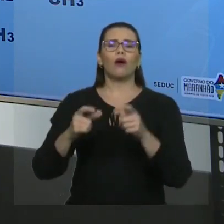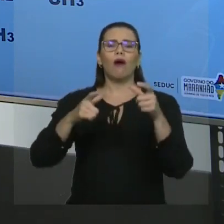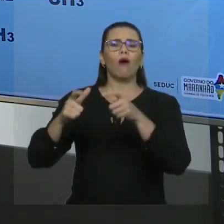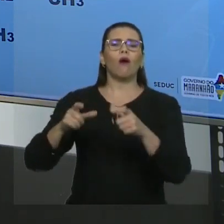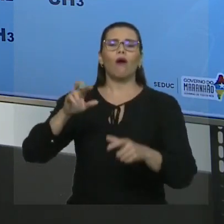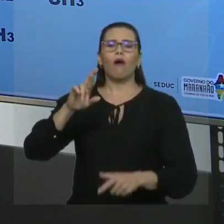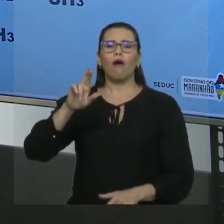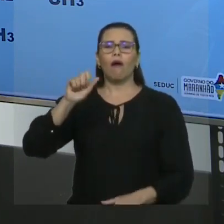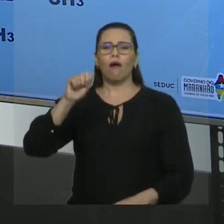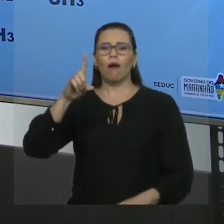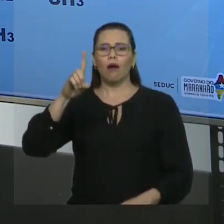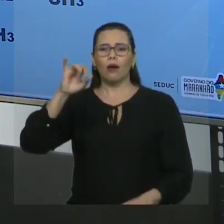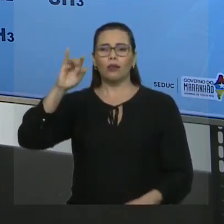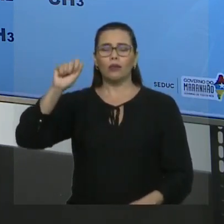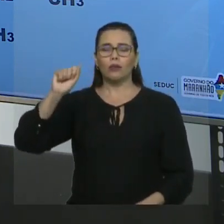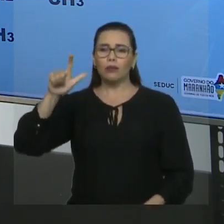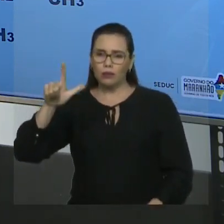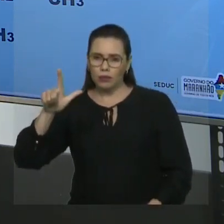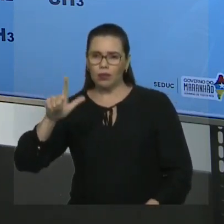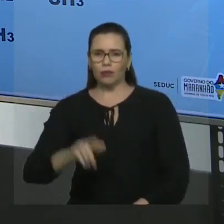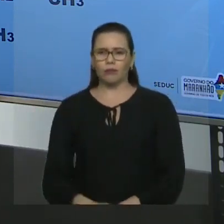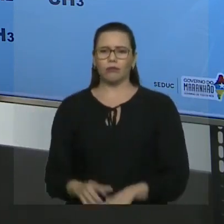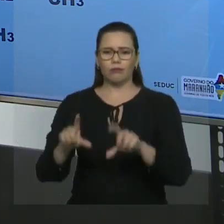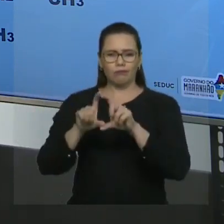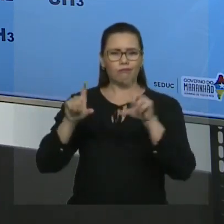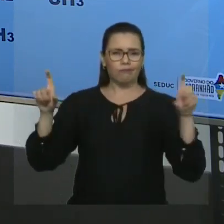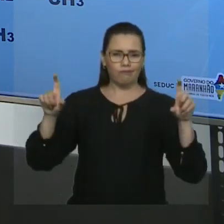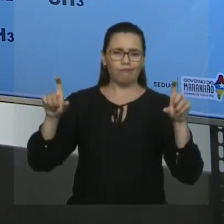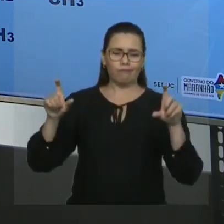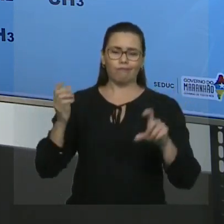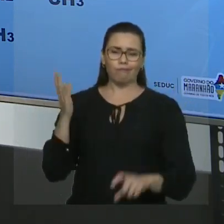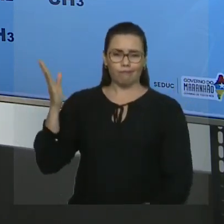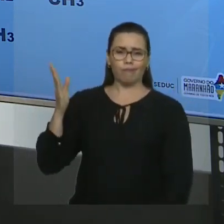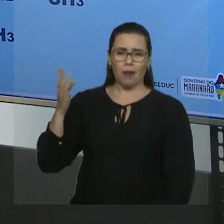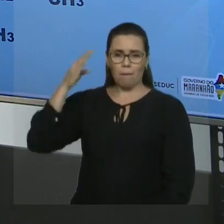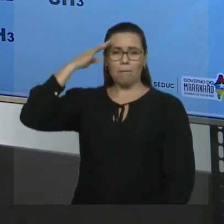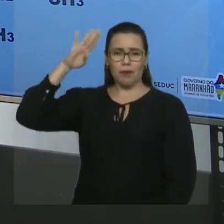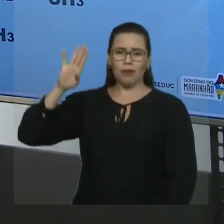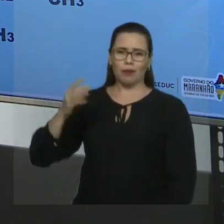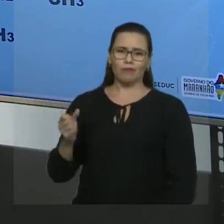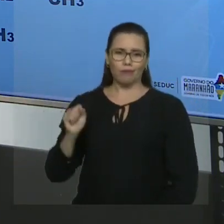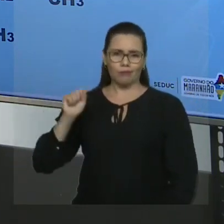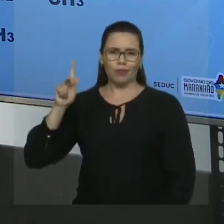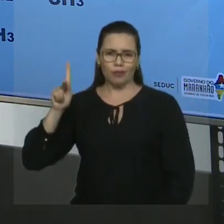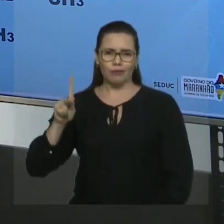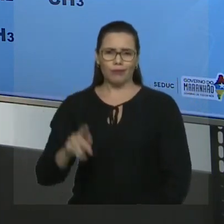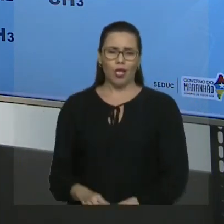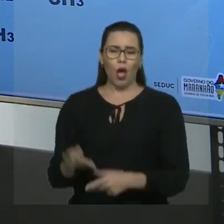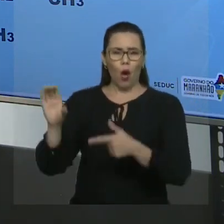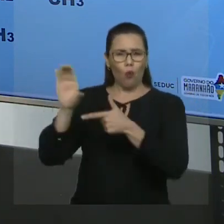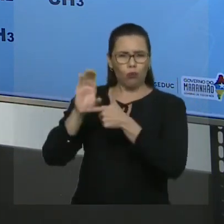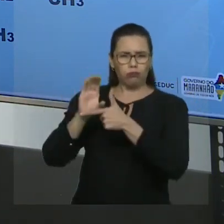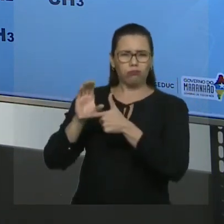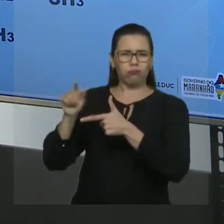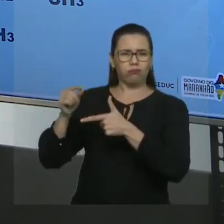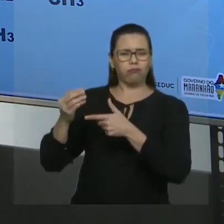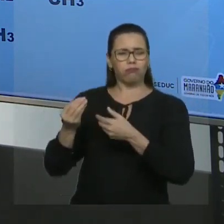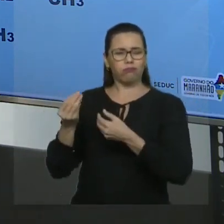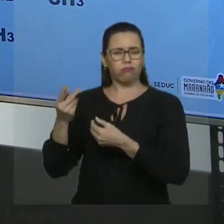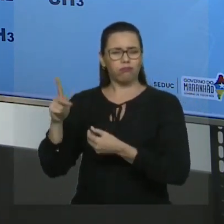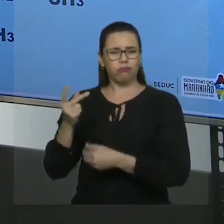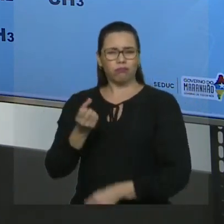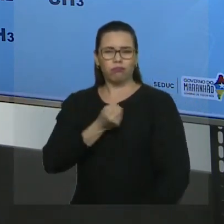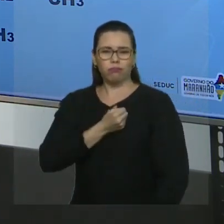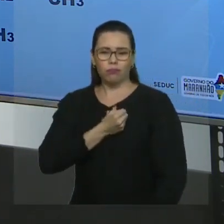orgânicos substituintes nesta cadeia principal. Tudo bem? Vamos começar? Então, eu percebo que esta cadeia é ramificada. E por ser